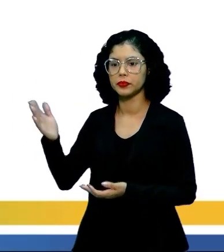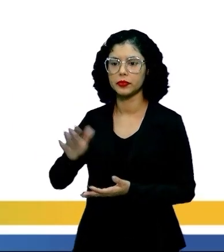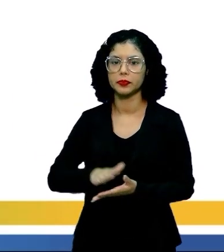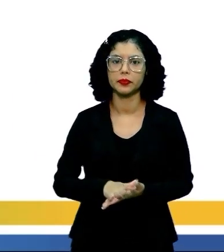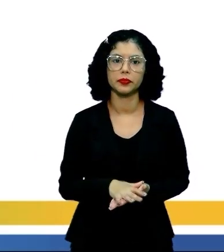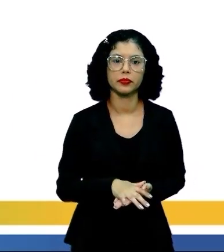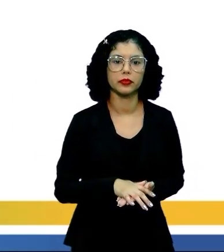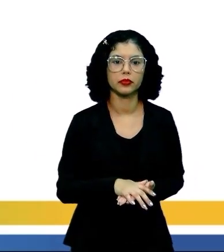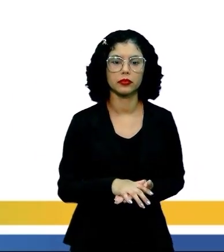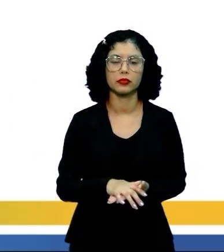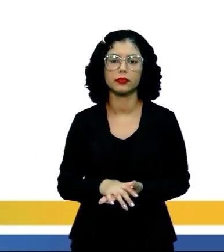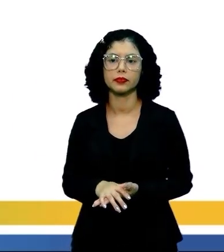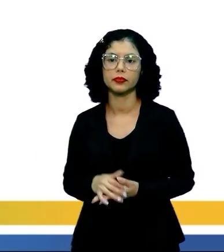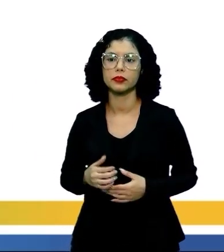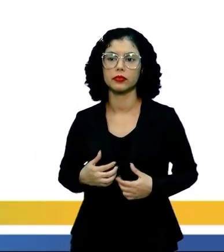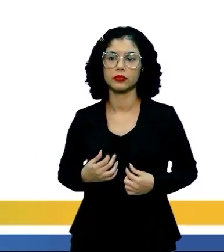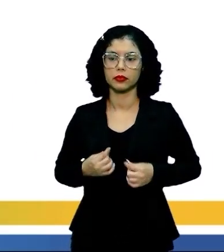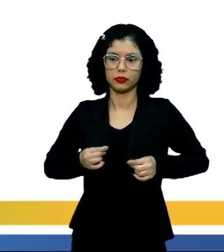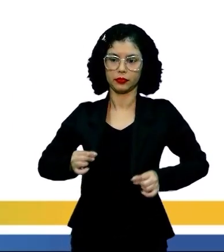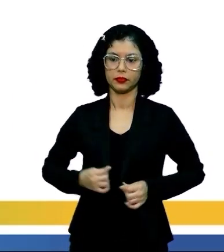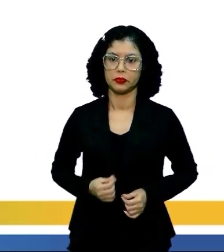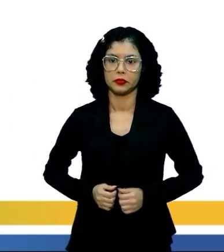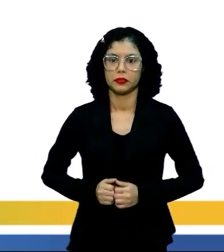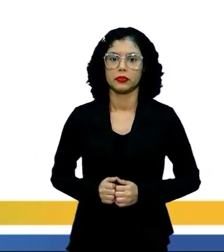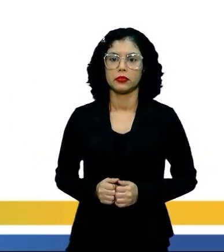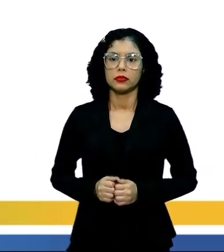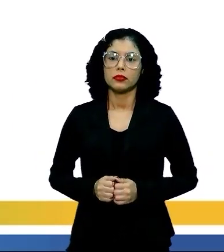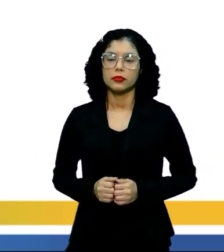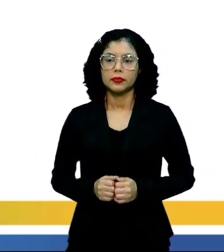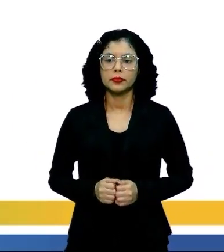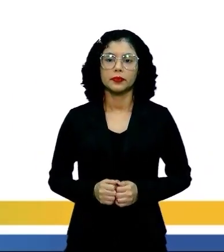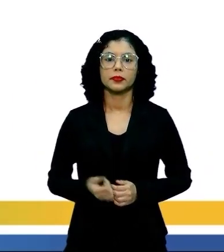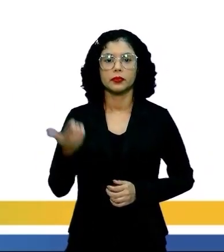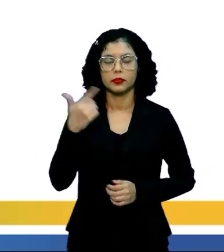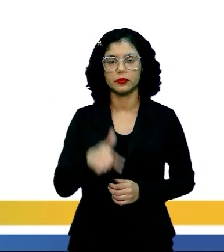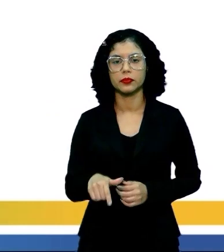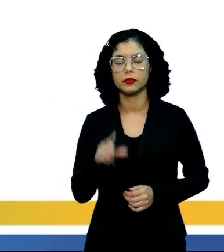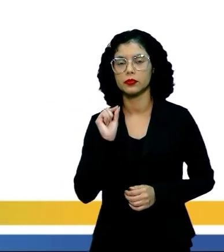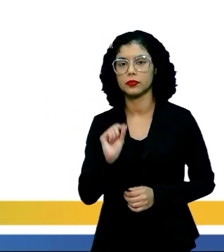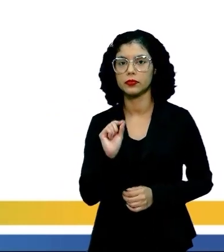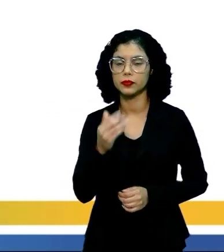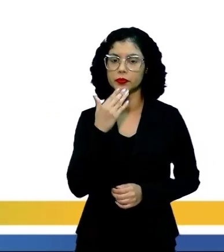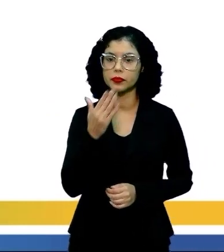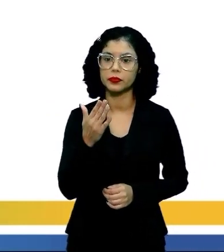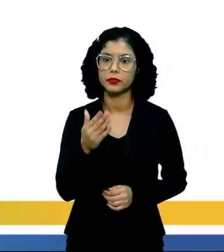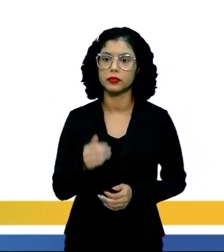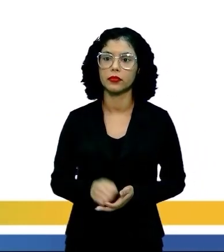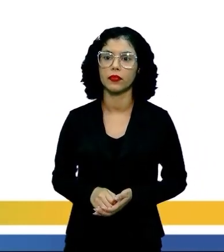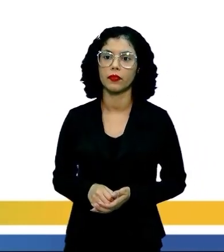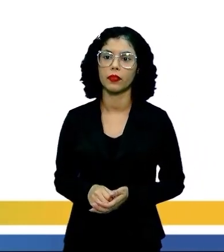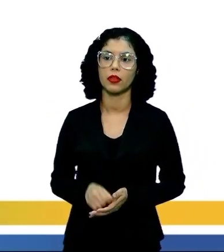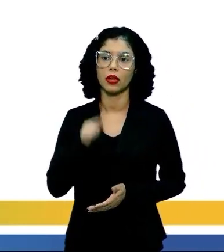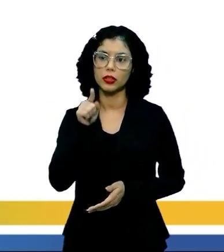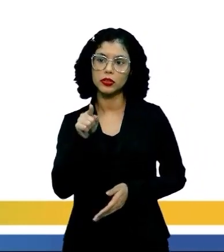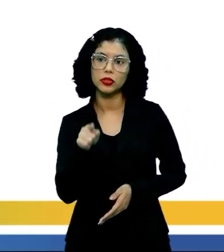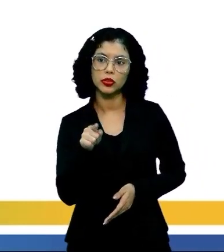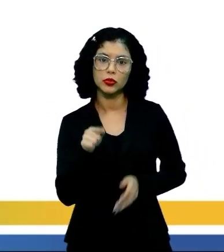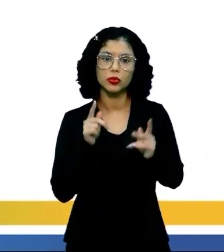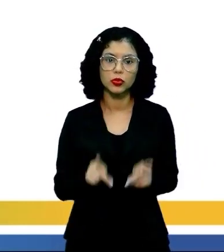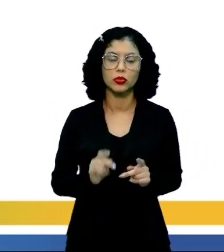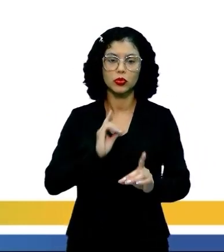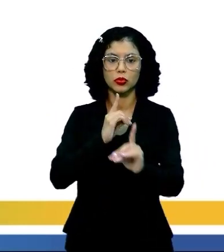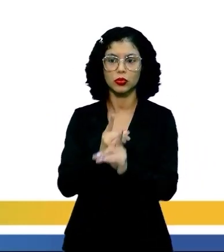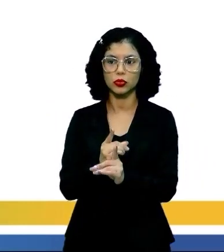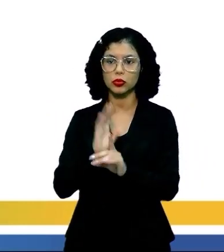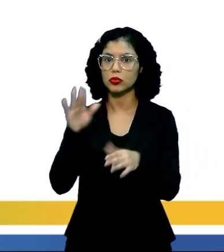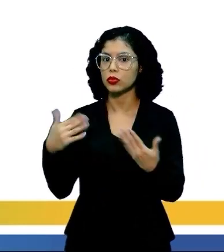Lima Barreto. Vamos lá? E temos a questão. Novamente, o que a questão está pedindo? Esse posicionamento, qual